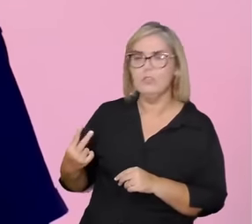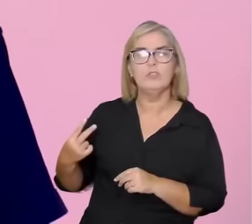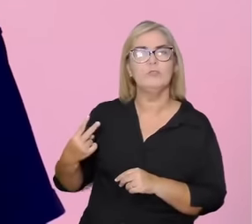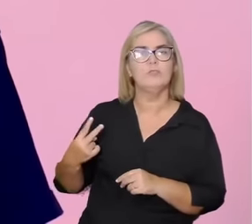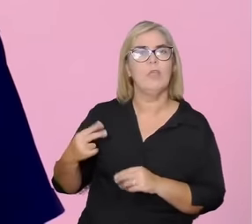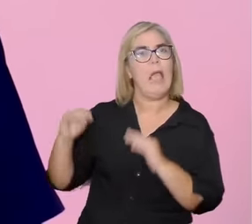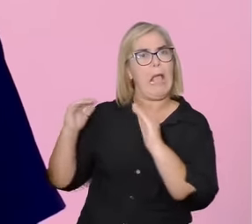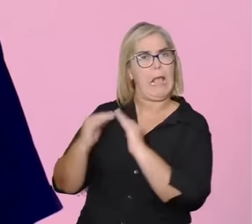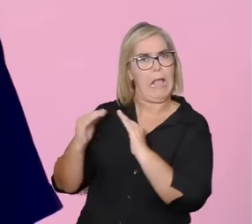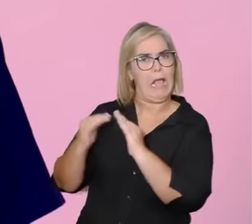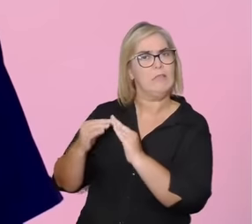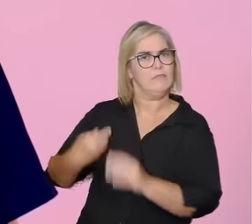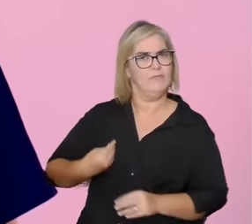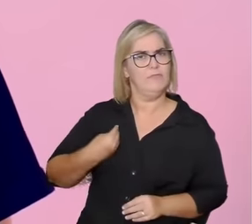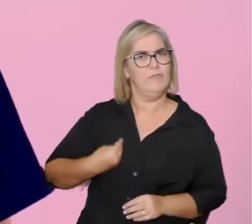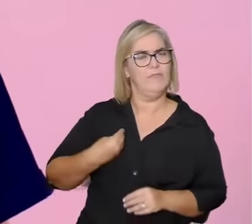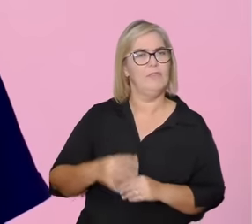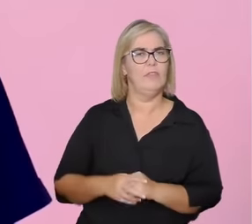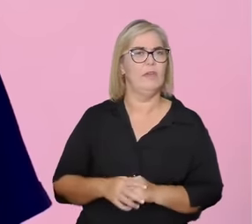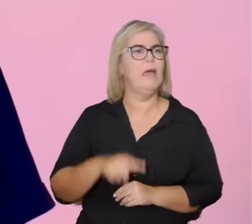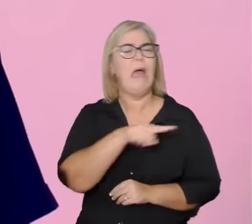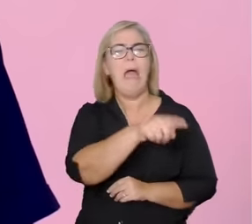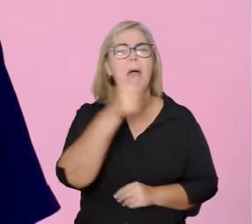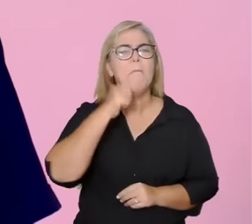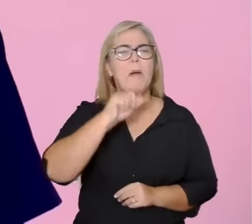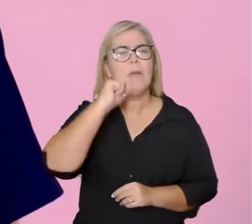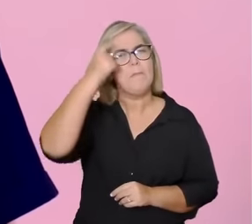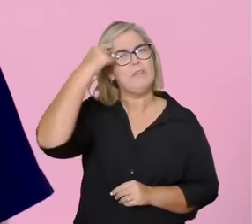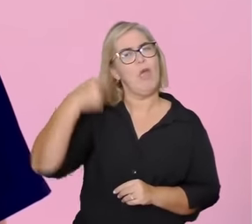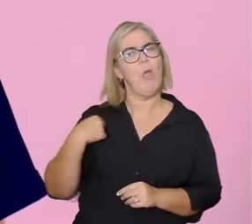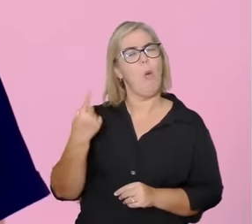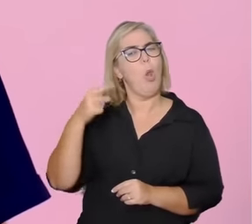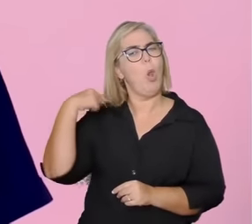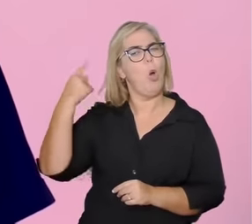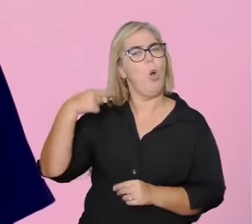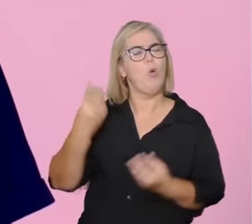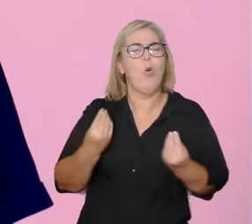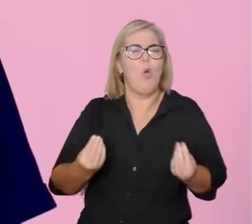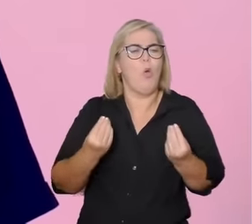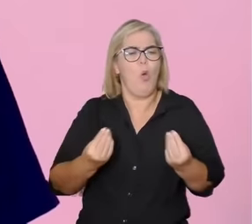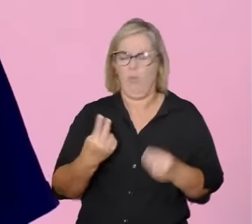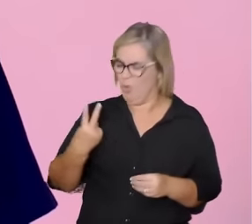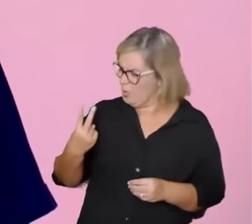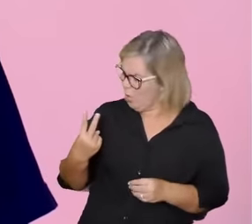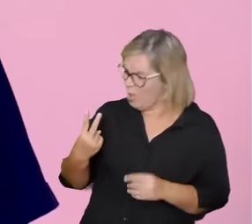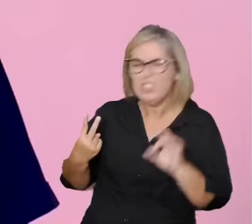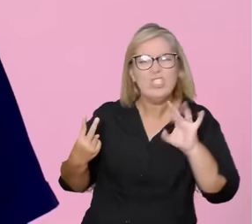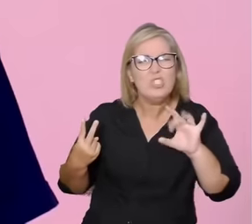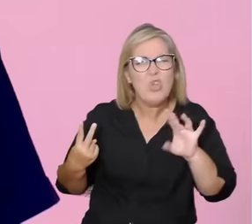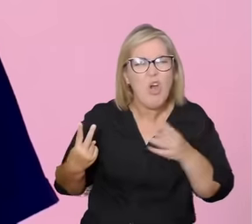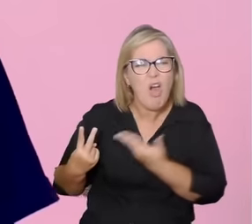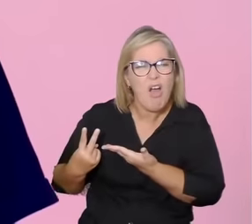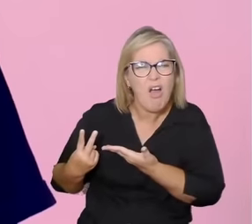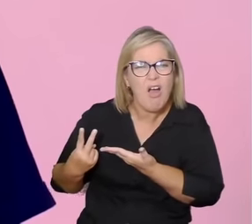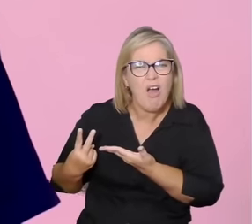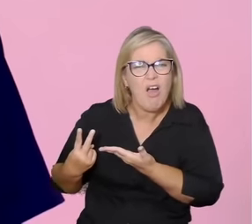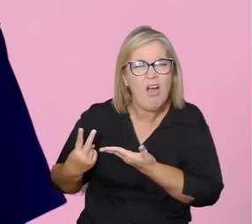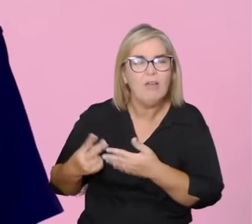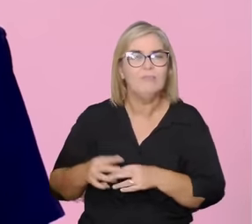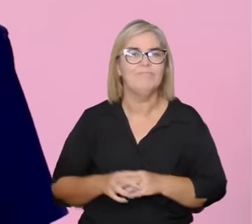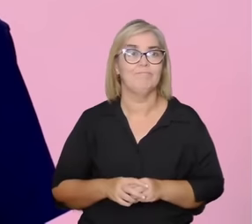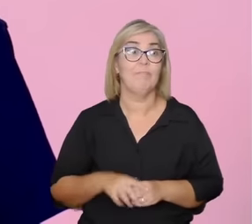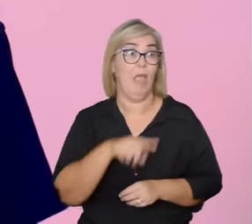ela achou que eu era a pessoa mais louca que conhecera para ela viver assim era inconcebível significa